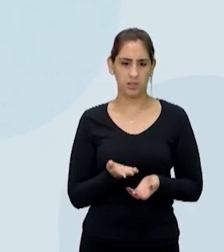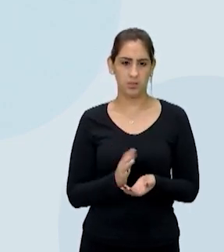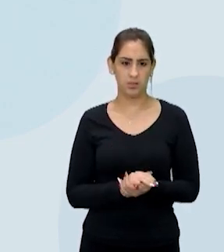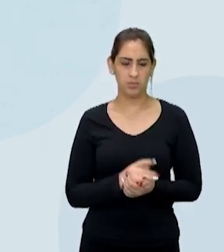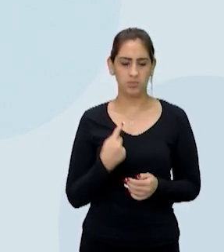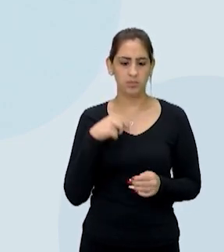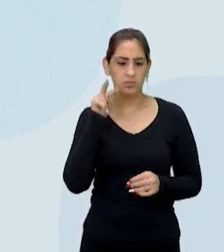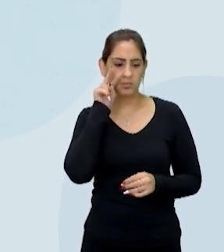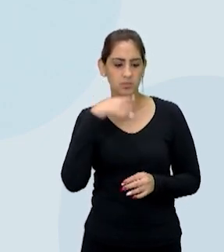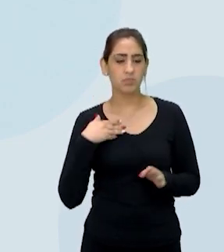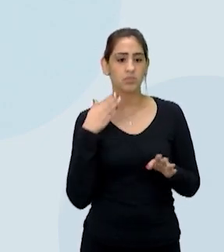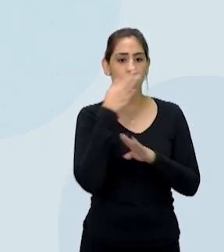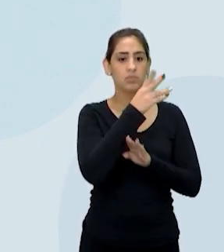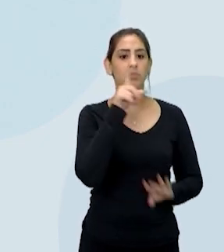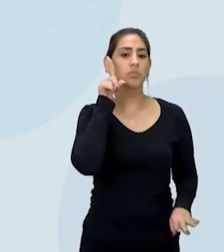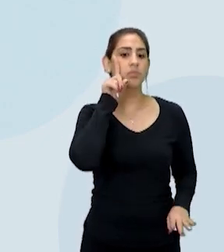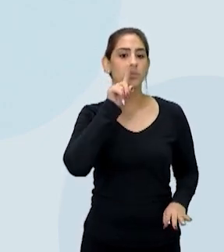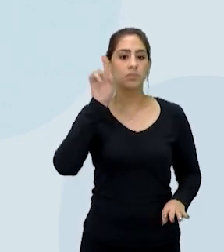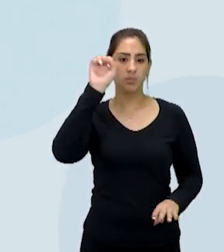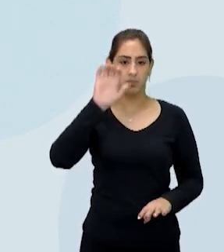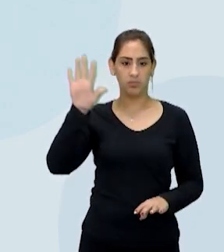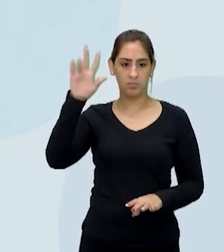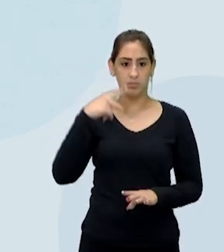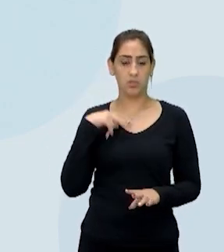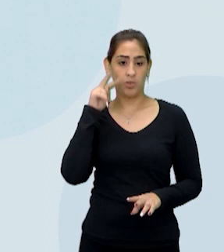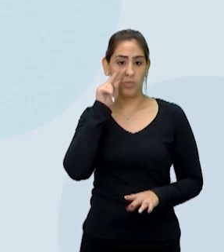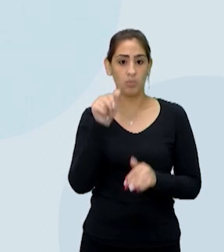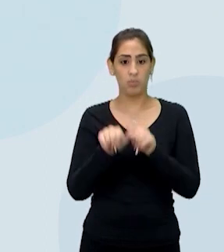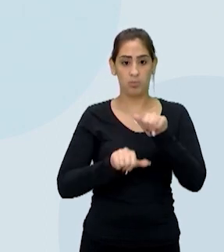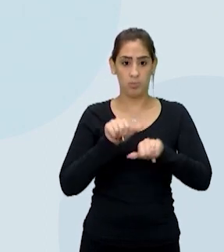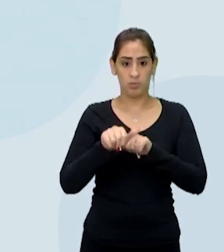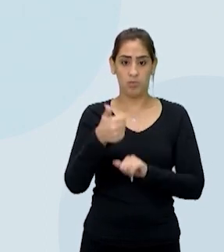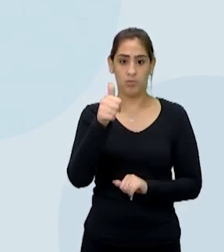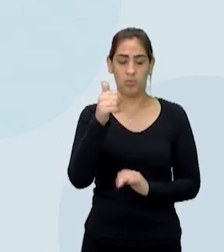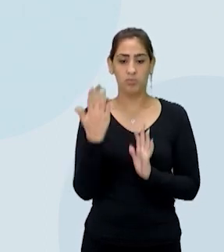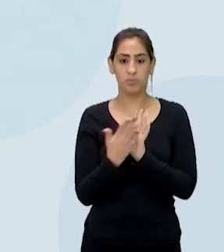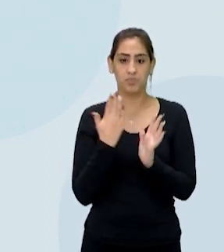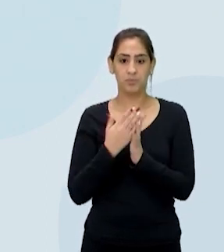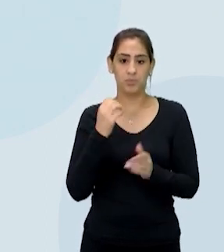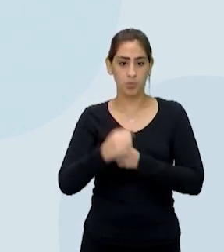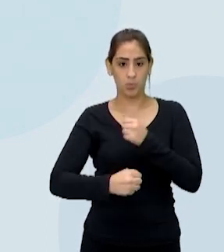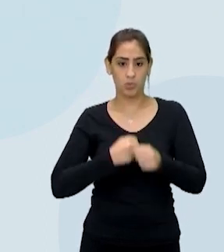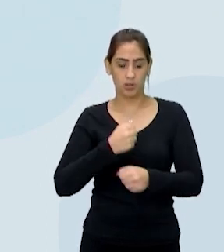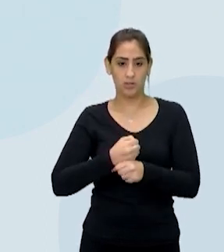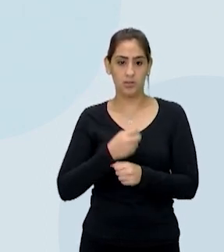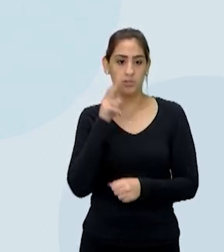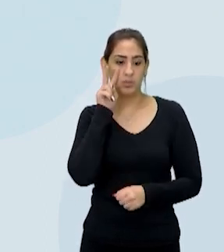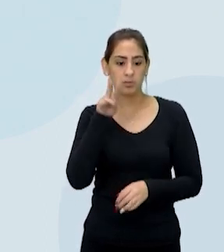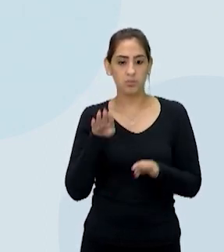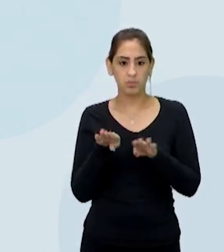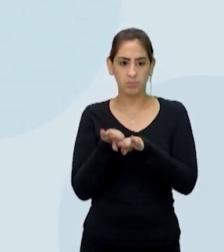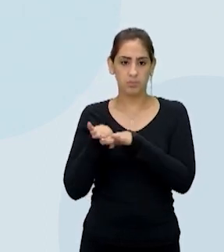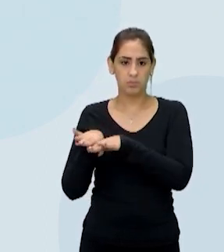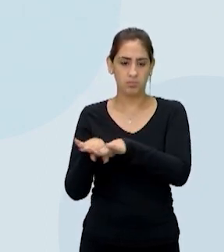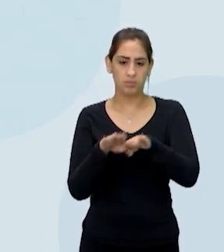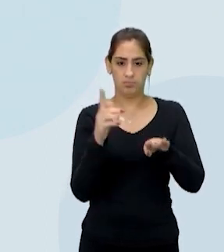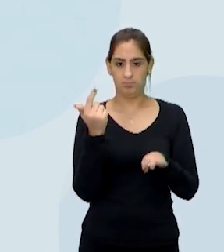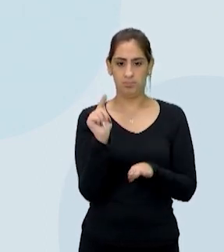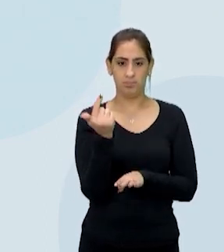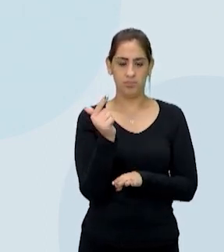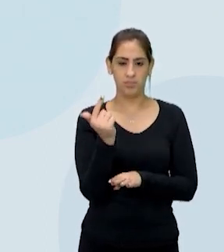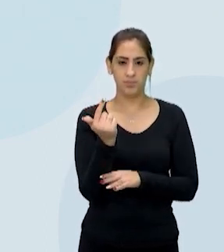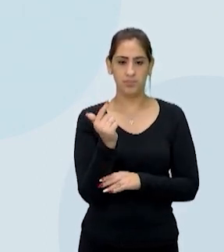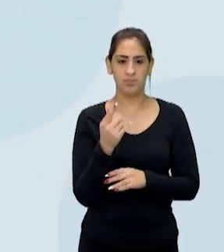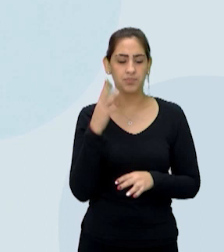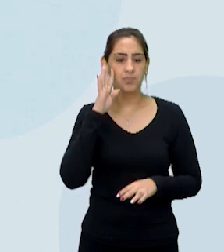Se a gente for para os Estados Unidos, esse número muda para 11 livros por ano. Então, a média de 11 livros. Então,